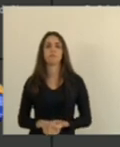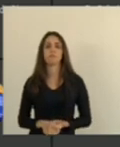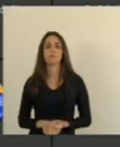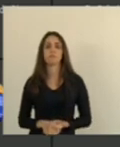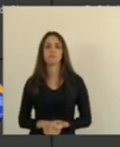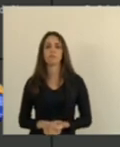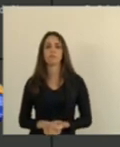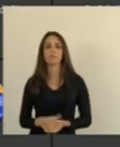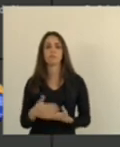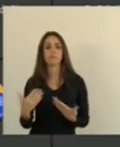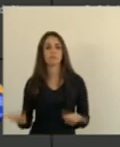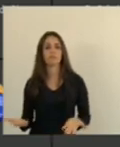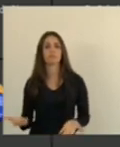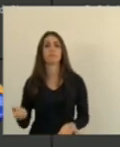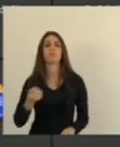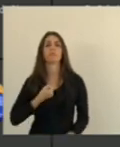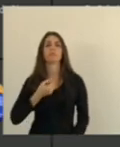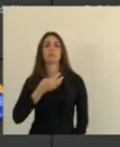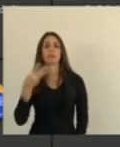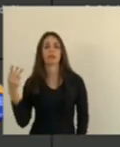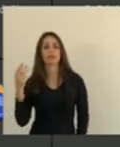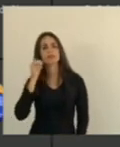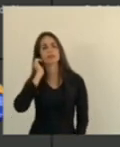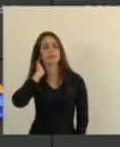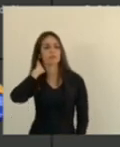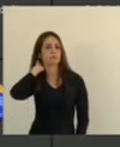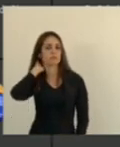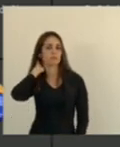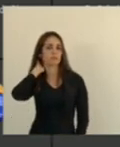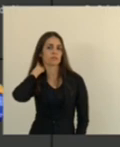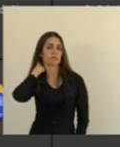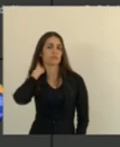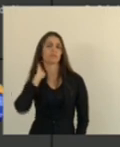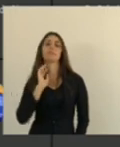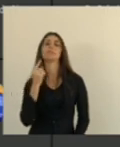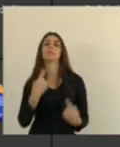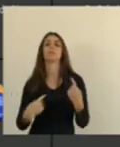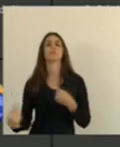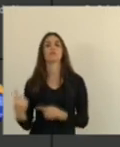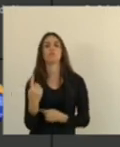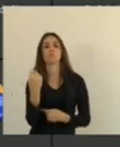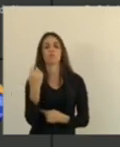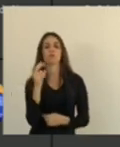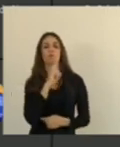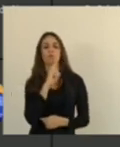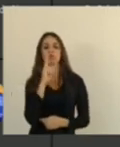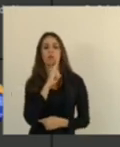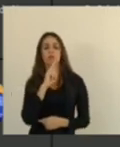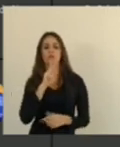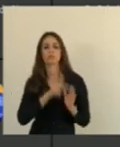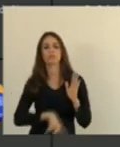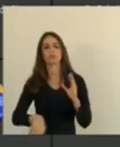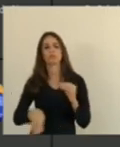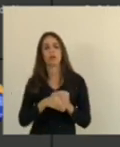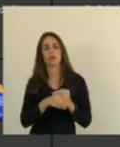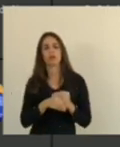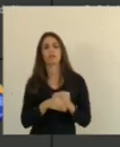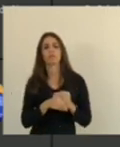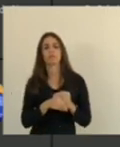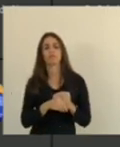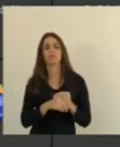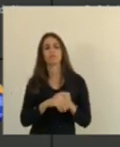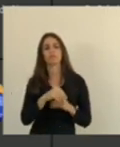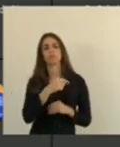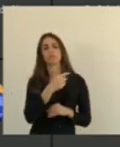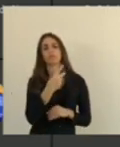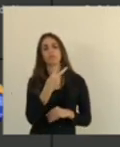passamos para o item de número 3 discussão única em regime de urgência do projeto de lei complementar número 21 bar 2021